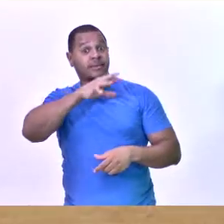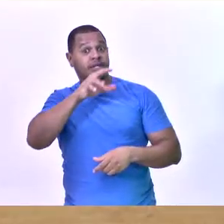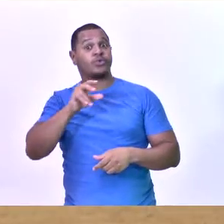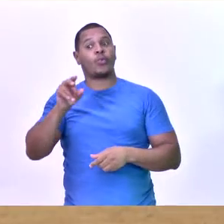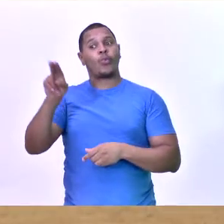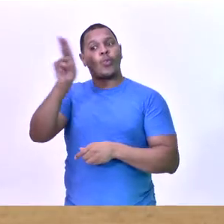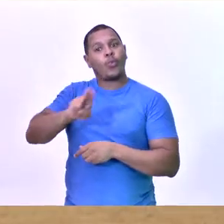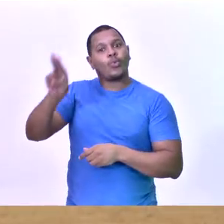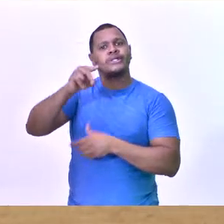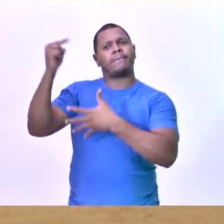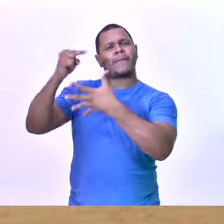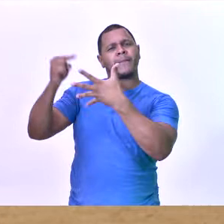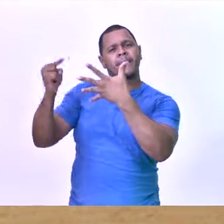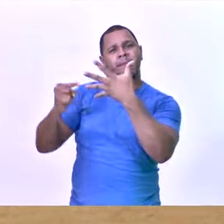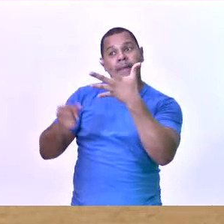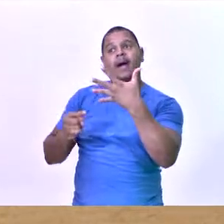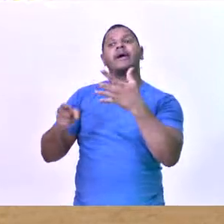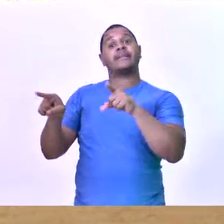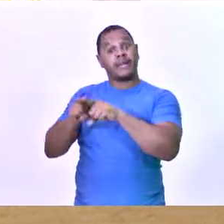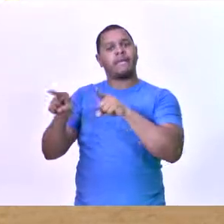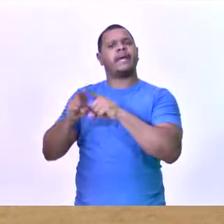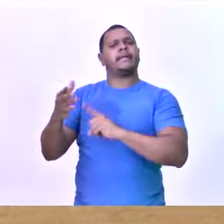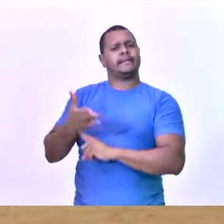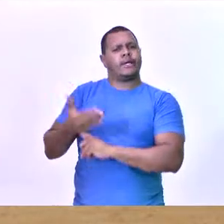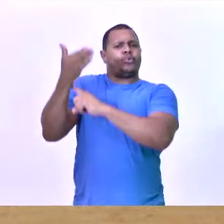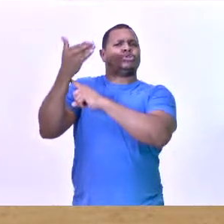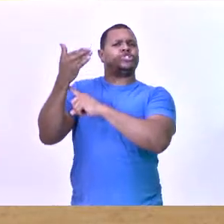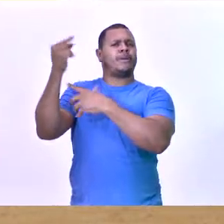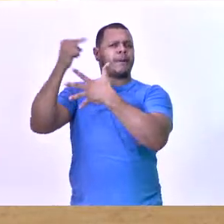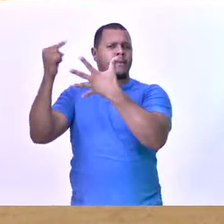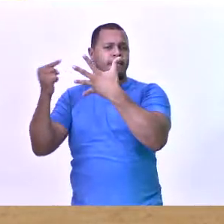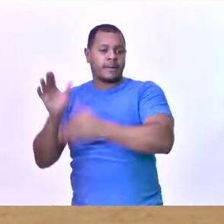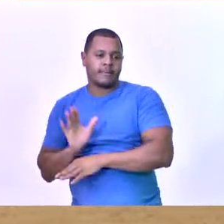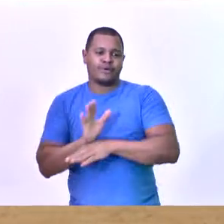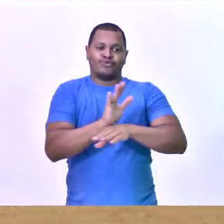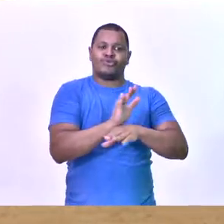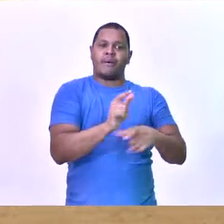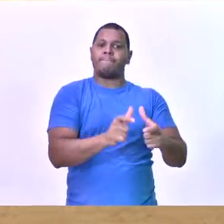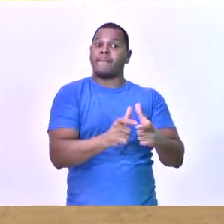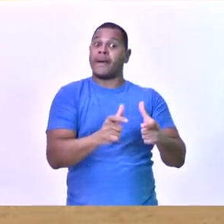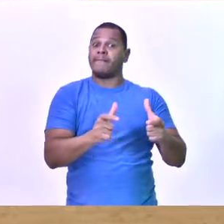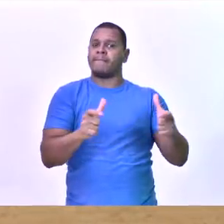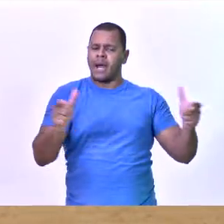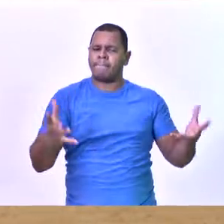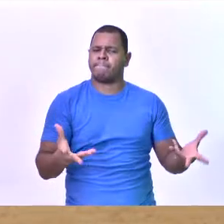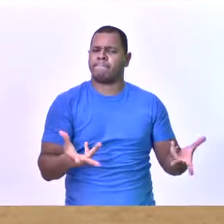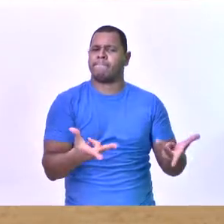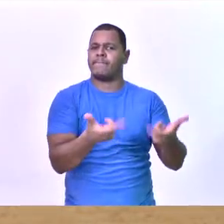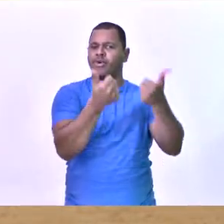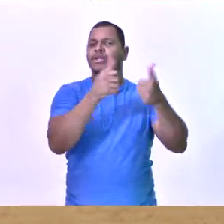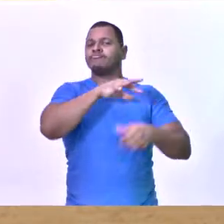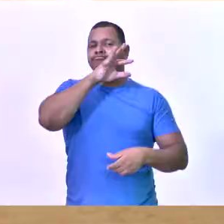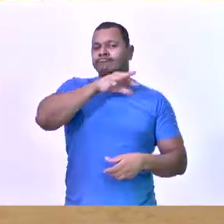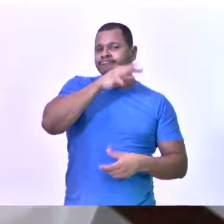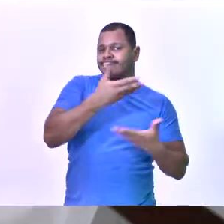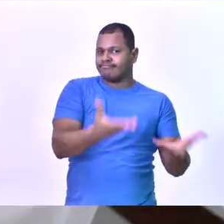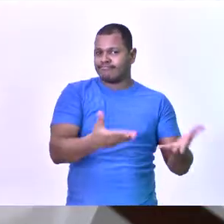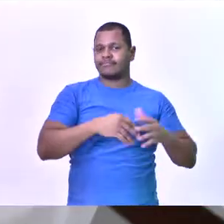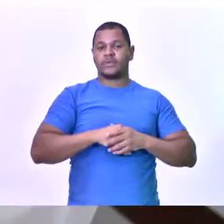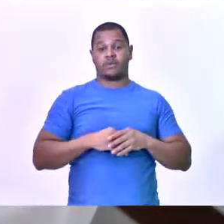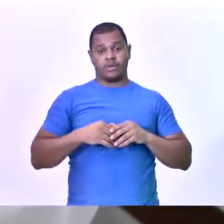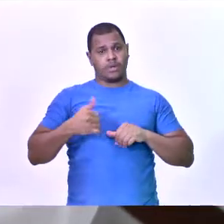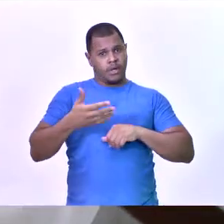otimizando a utilização dos recursos e das tecnologias disponíveis e visando ao aumento e melhoria da produção.